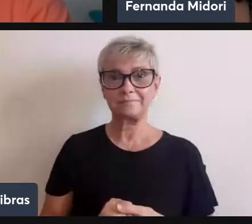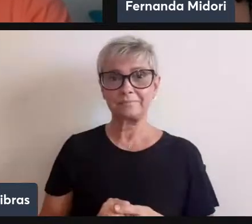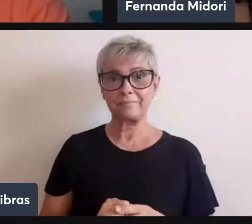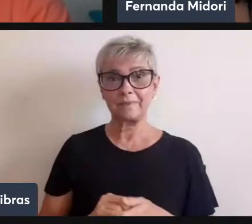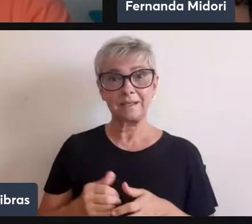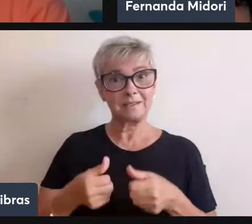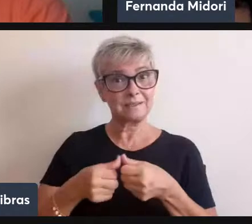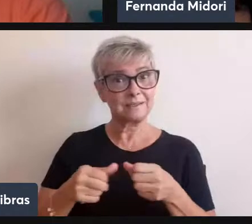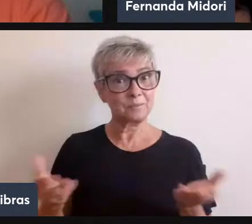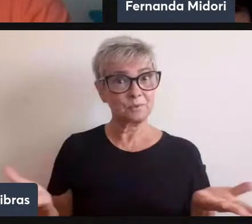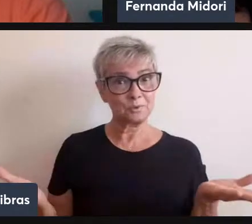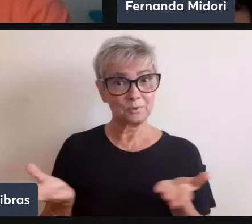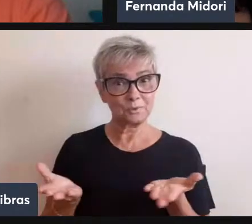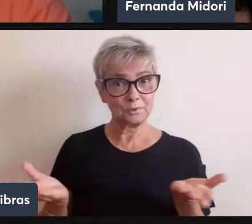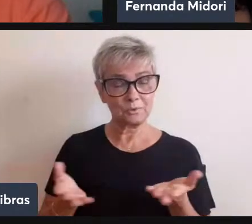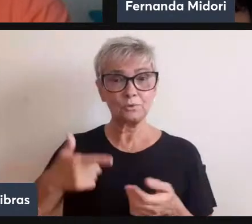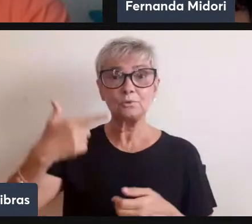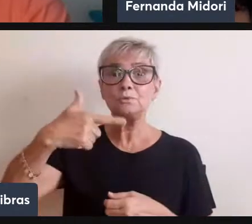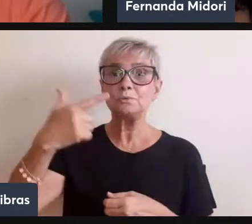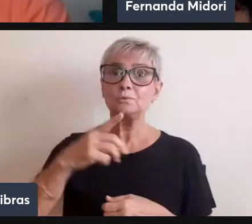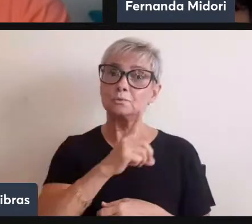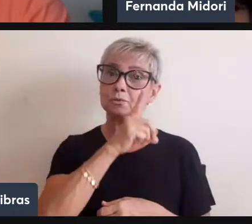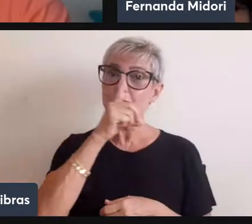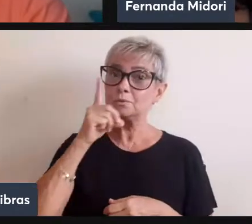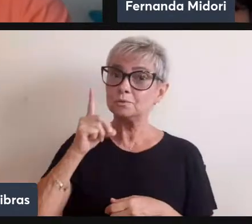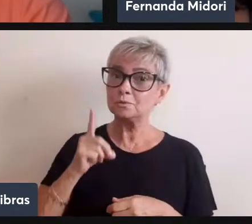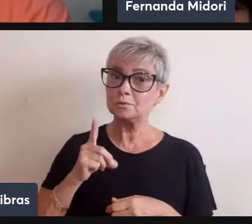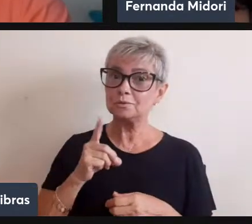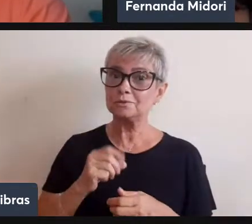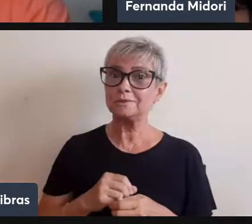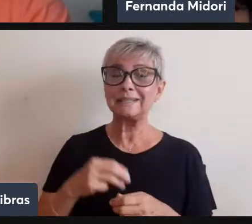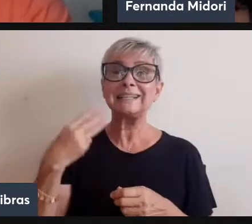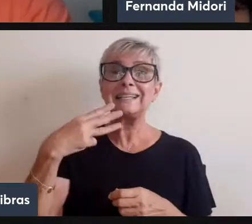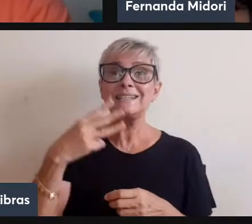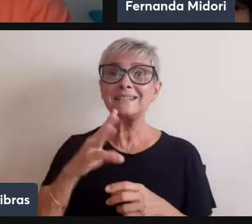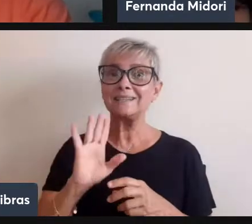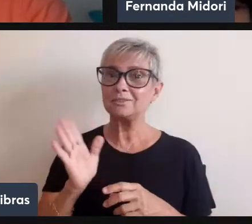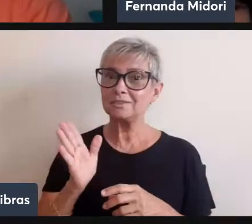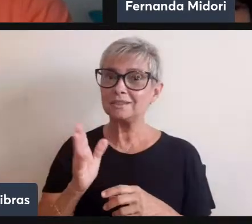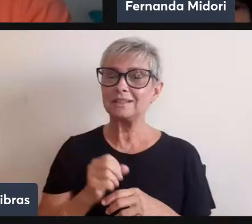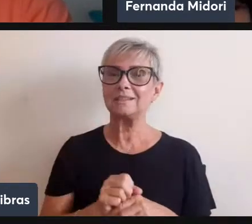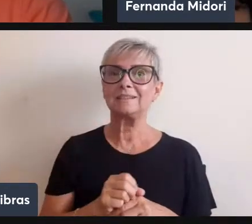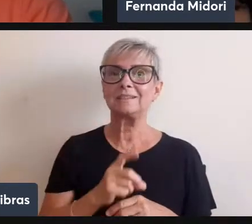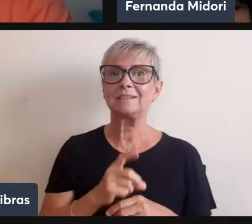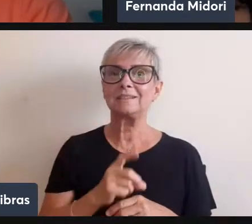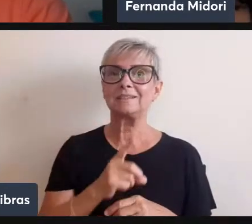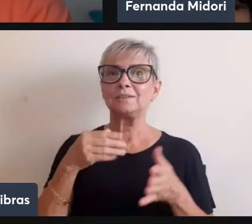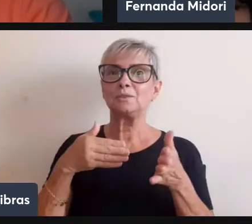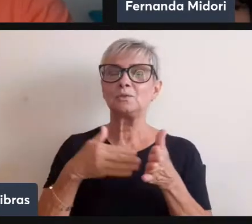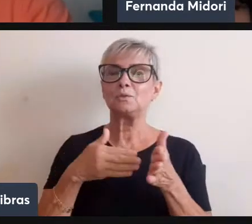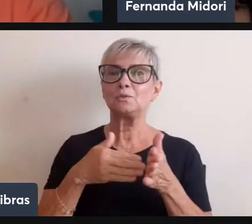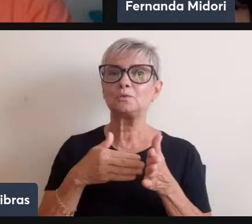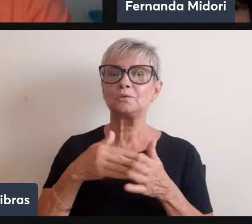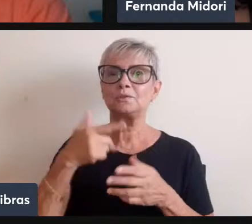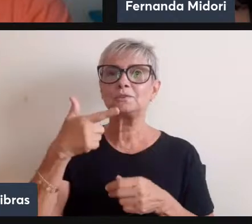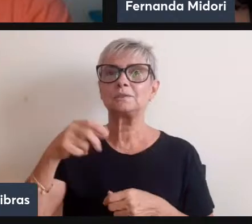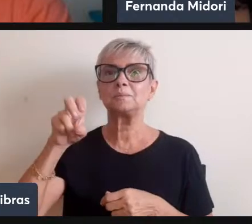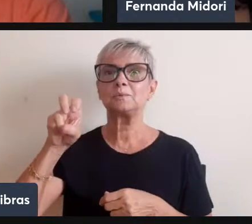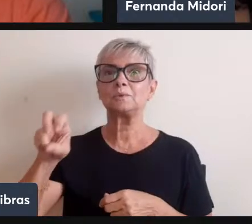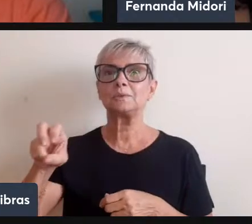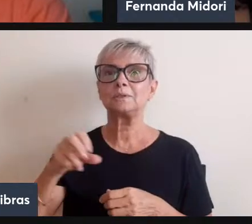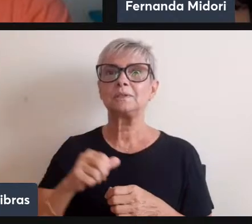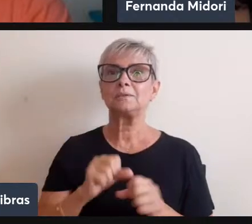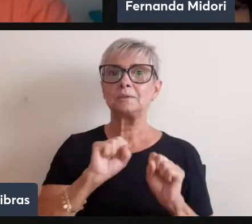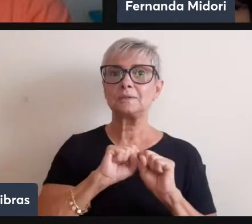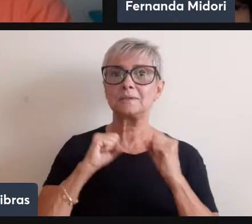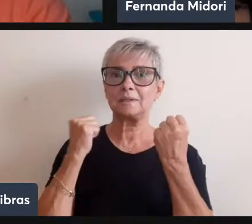no segundo dia do, desculpa, é o terceiro já, terceiro e último dia do 25º Seminário